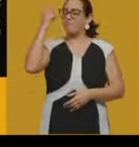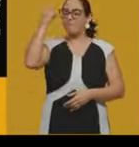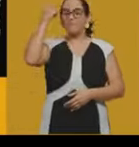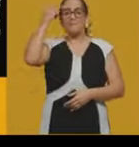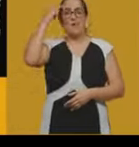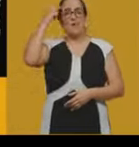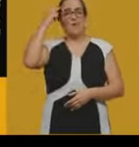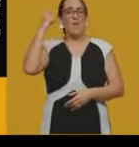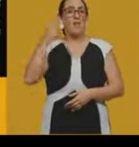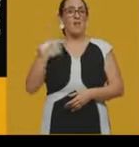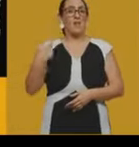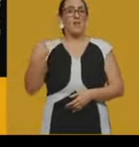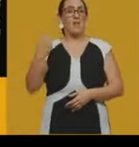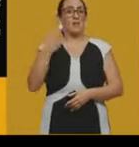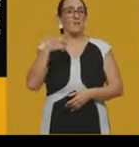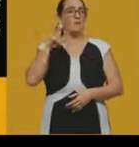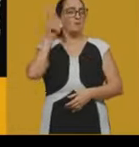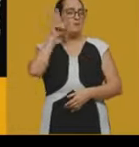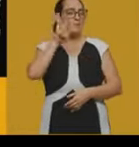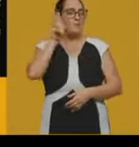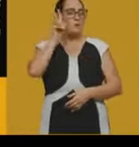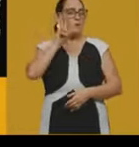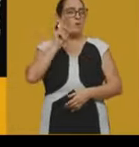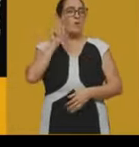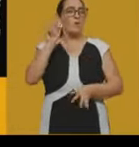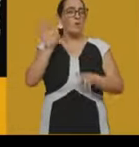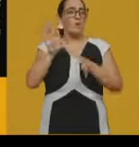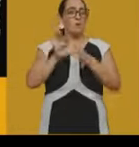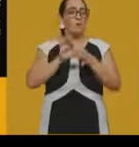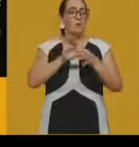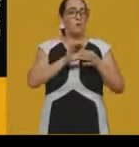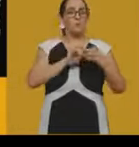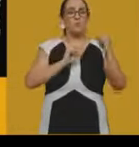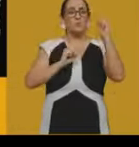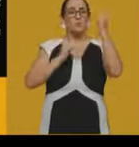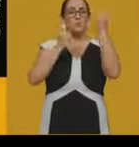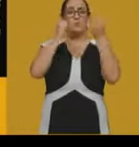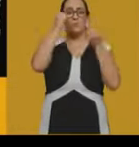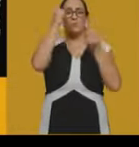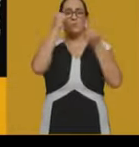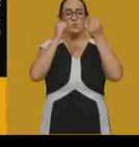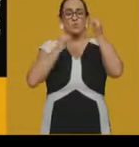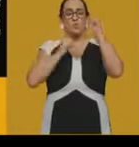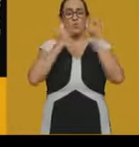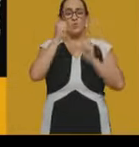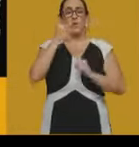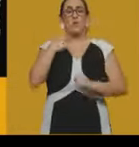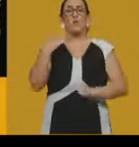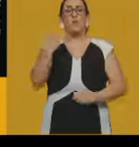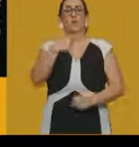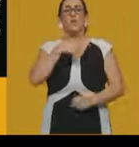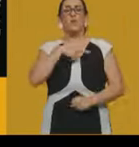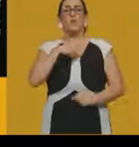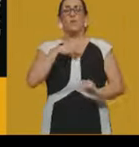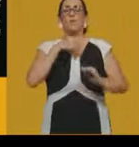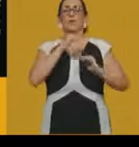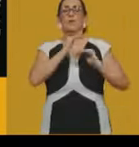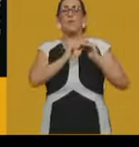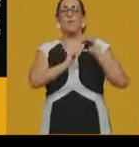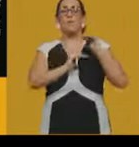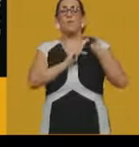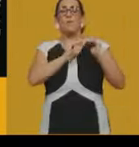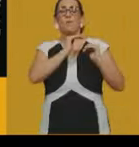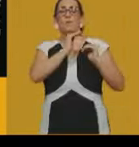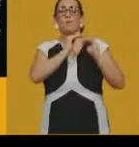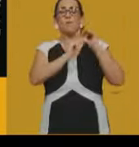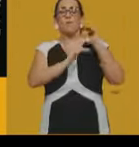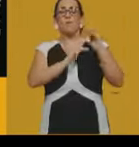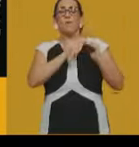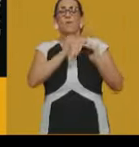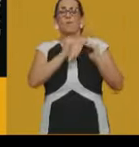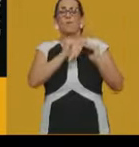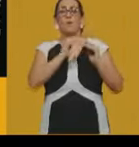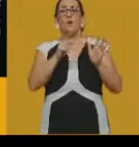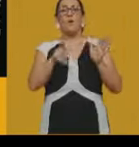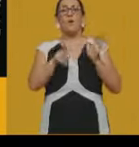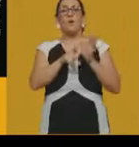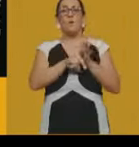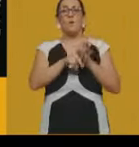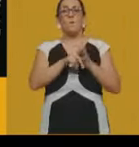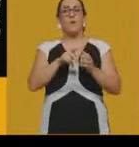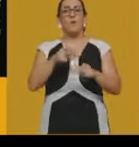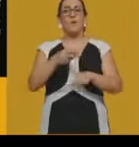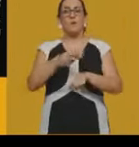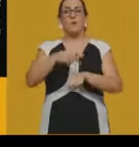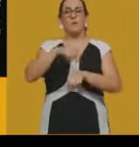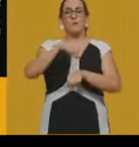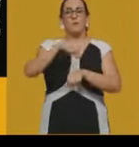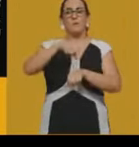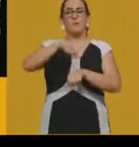estamos tratando do contexto de industrialização, em que a gente tem aí um desenvolvimento maior, consolidação do capitalismo, com